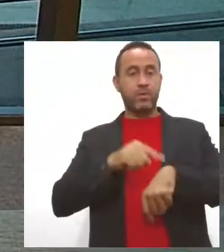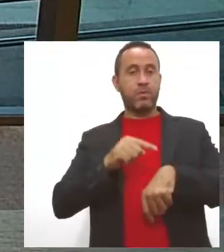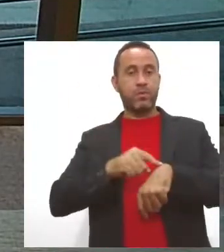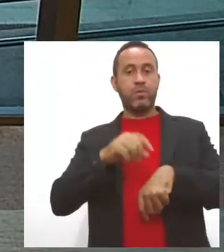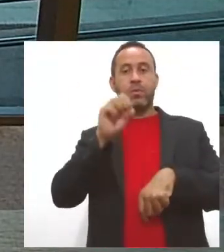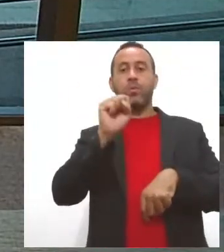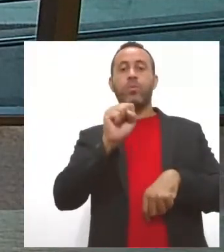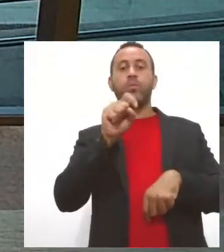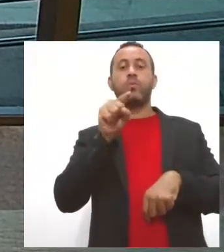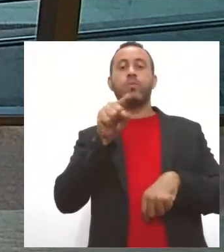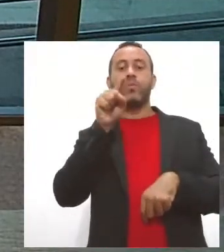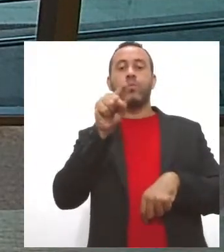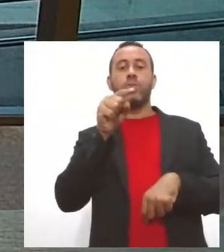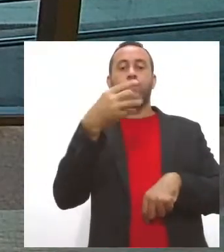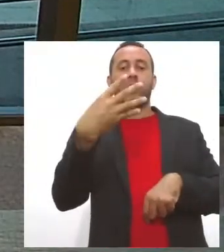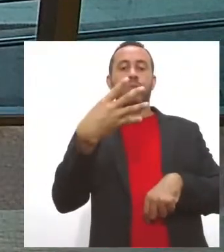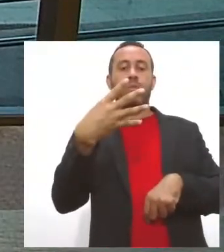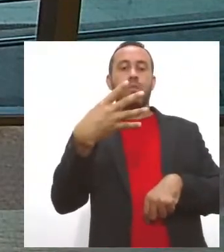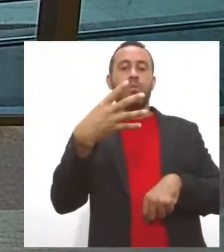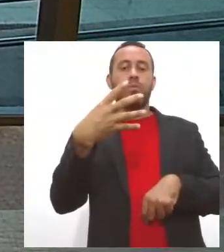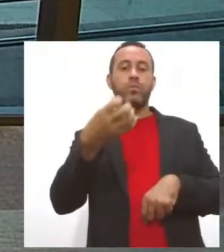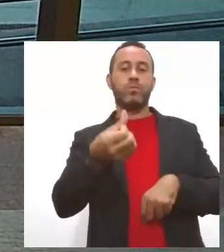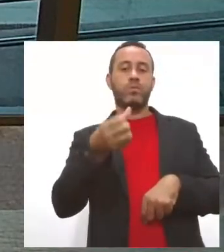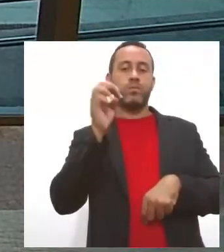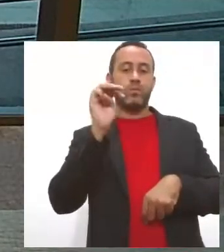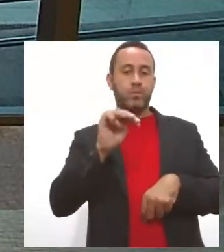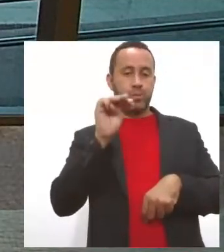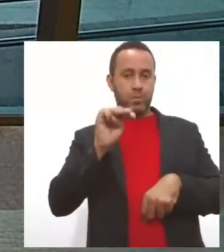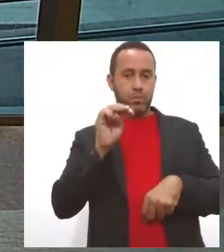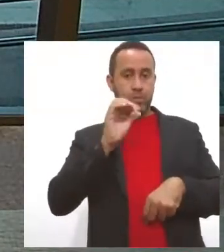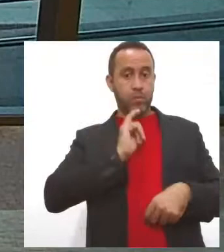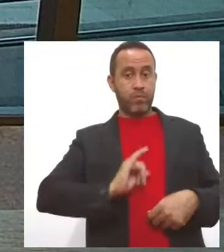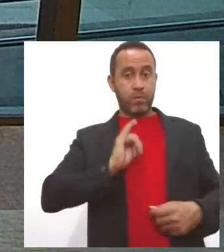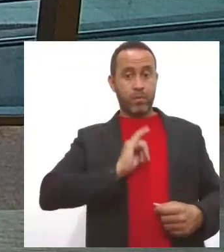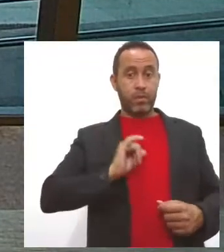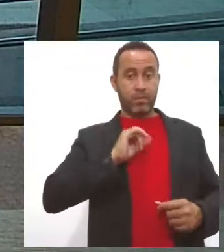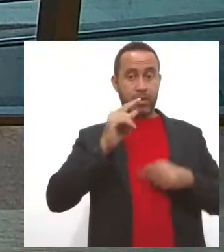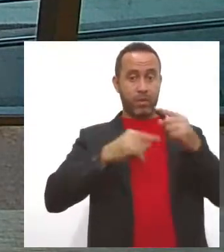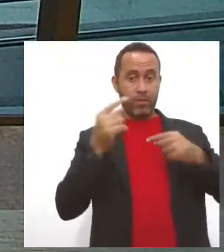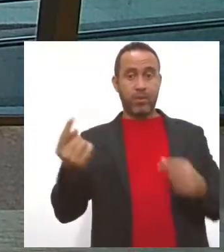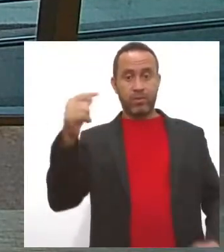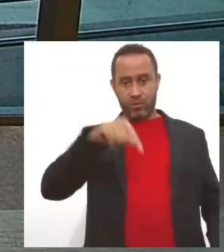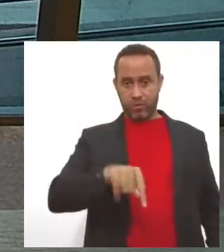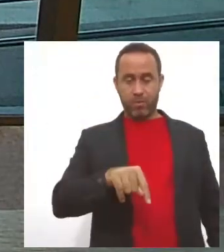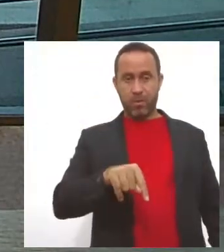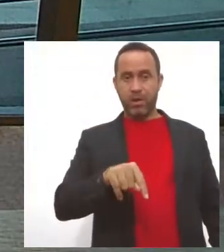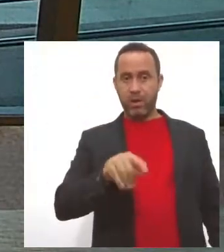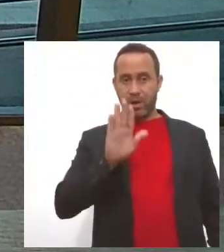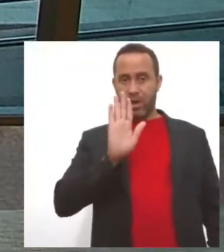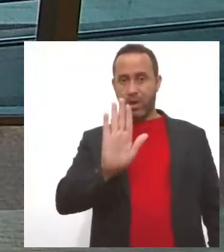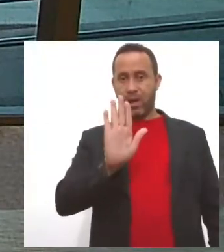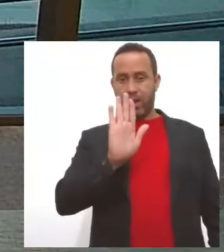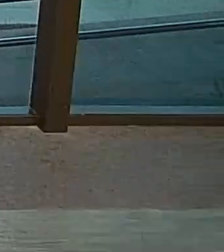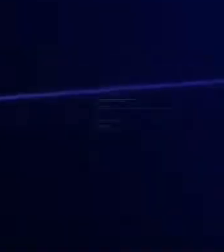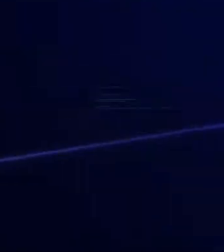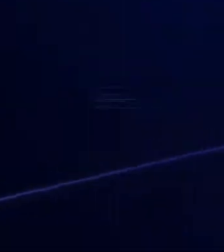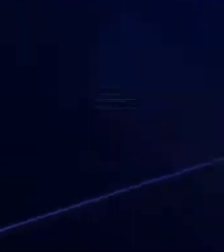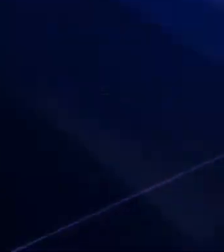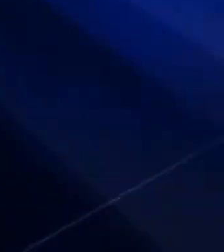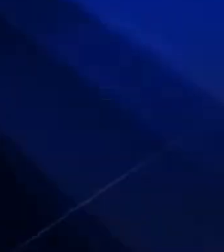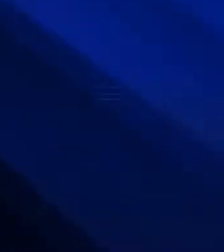8 horas e 46 minutos. A gente volta daqui a pouquinho com mais informação do Jornal da Lésia. sai daí, a gente volta já.